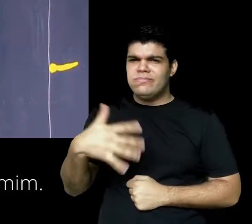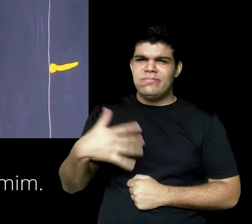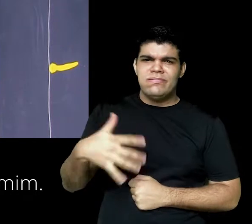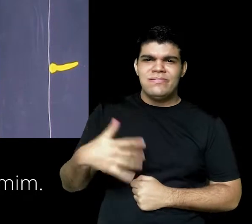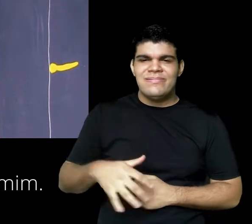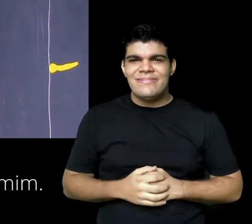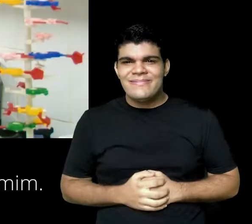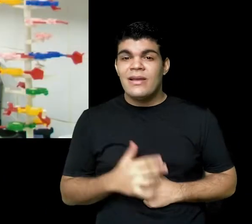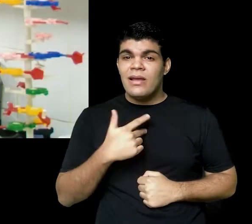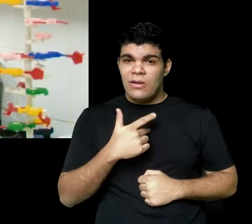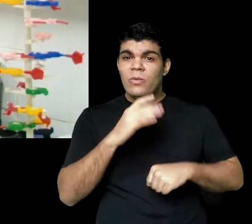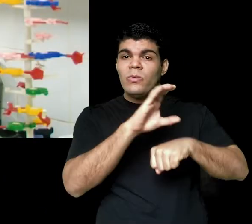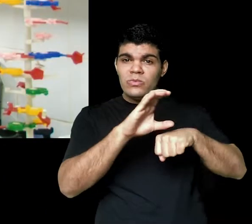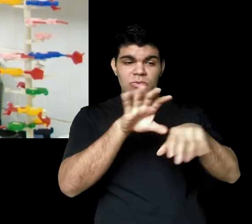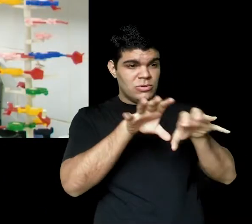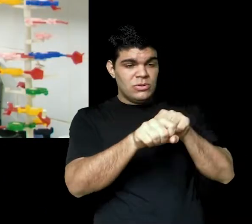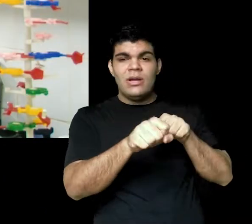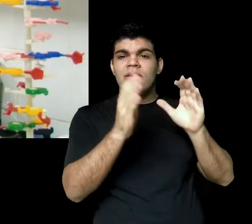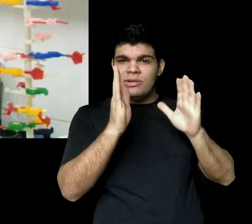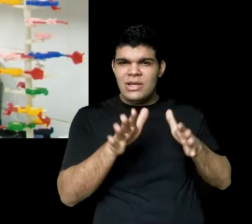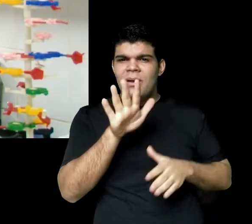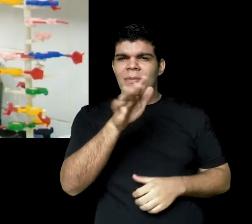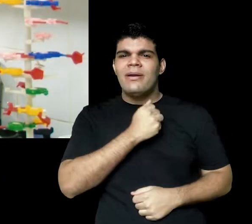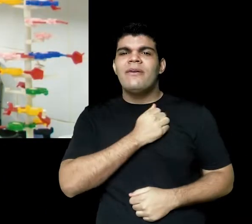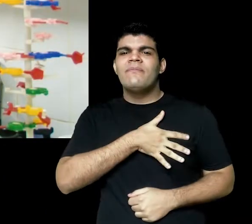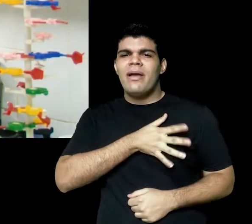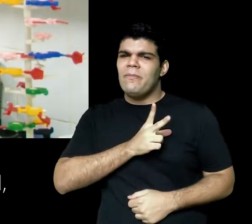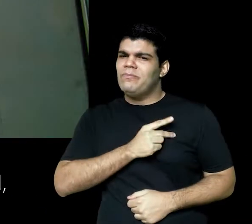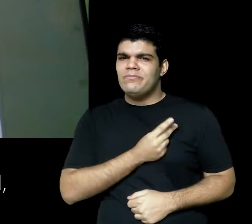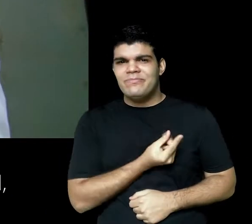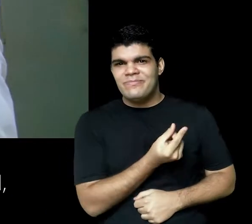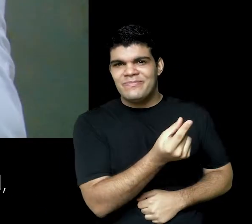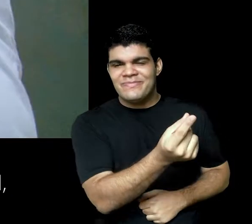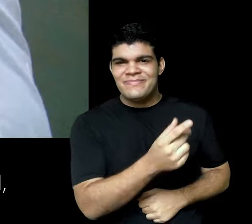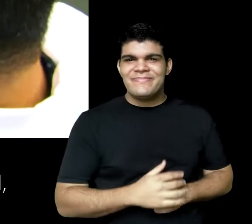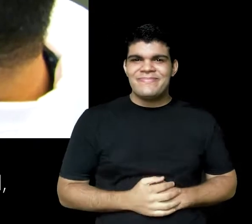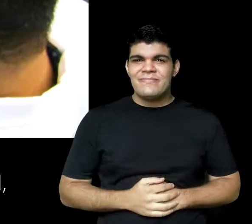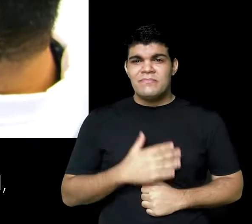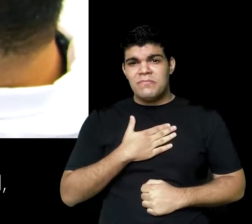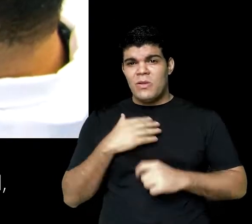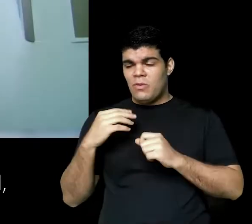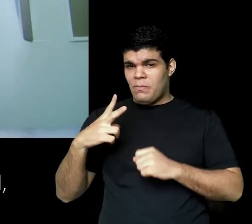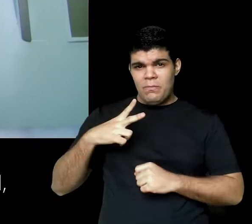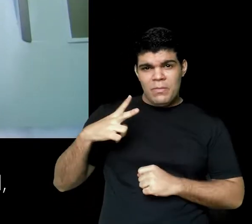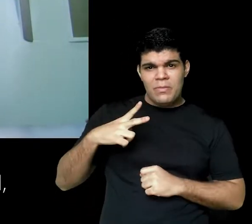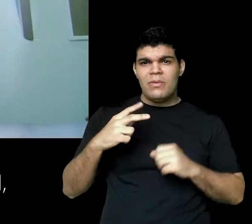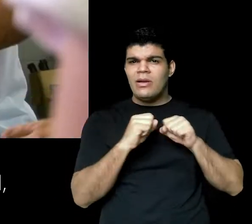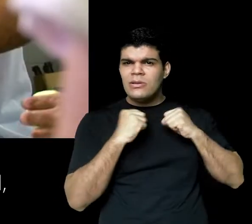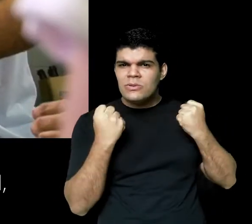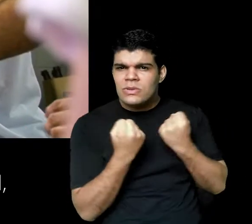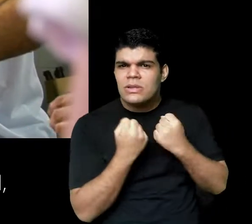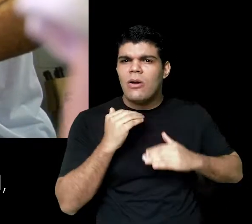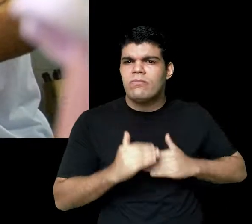oportunidades para mim. Eu saí do instituto, mas o instituto não saiu de mim. Eu cresci realmente no social,